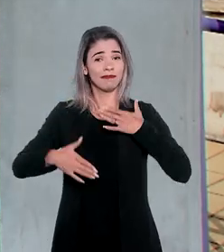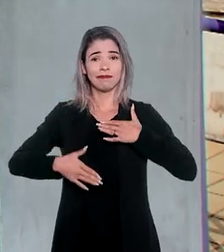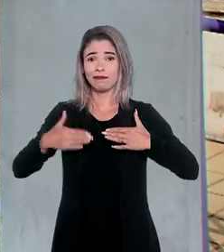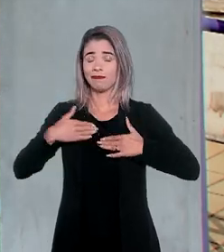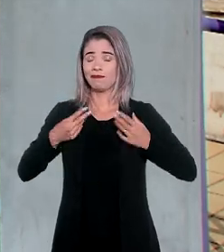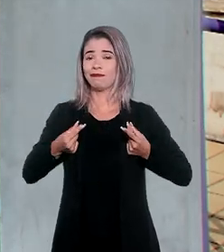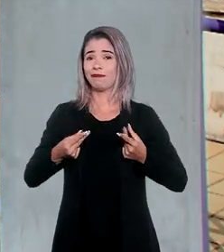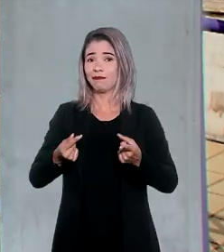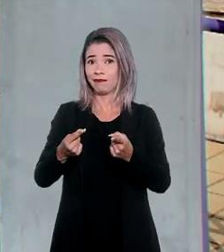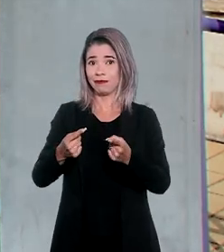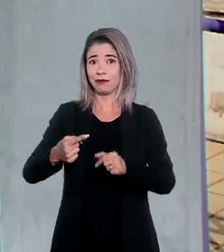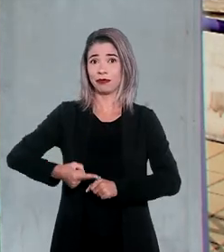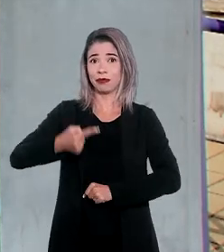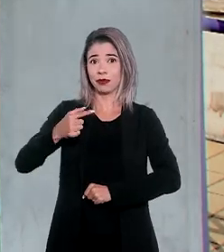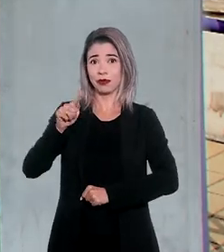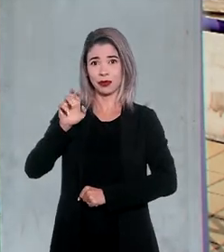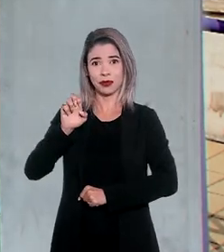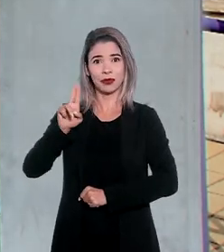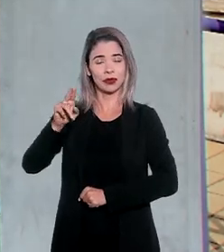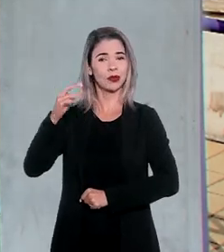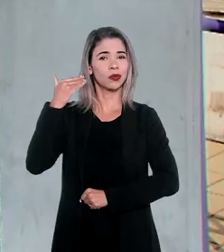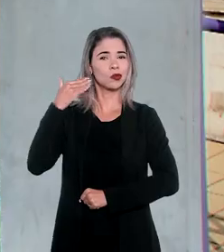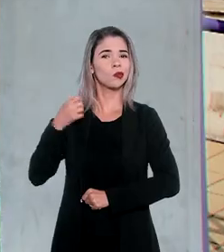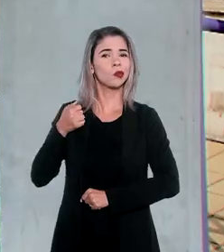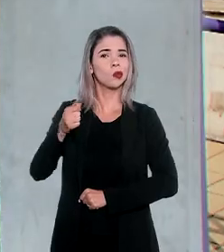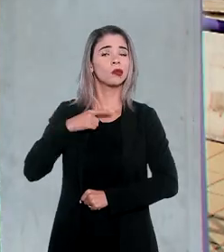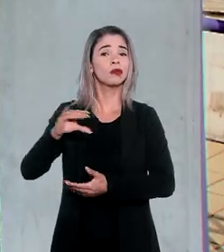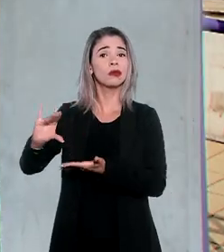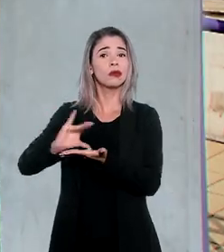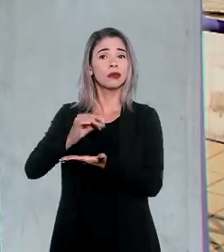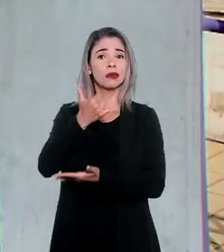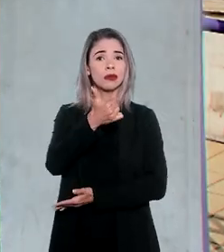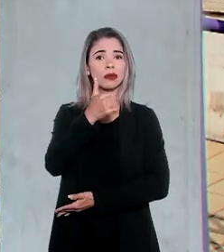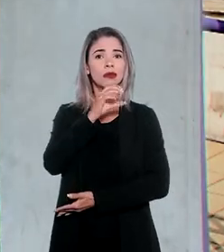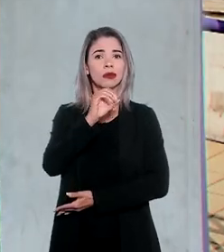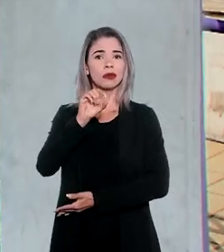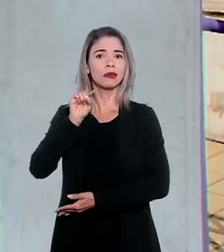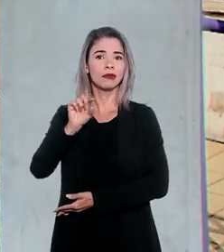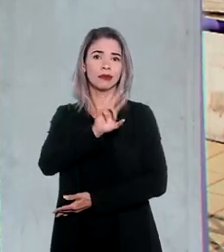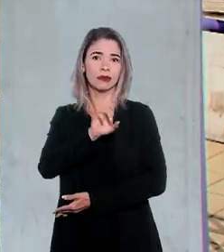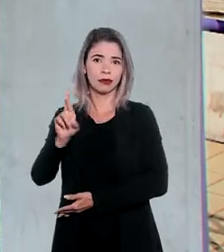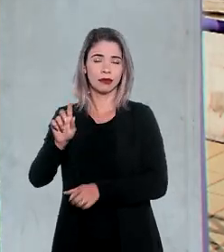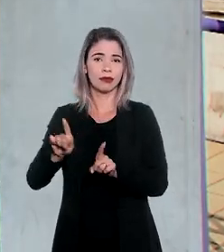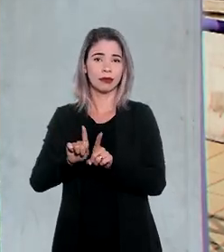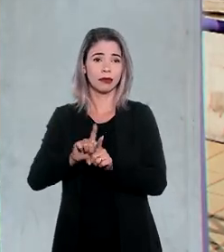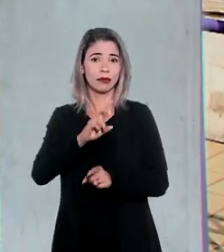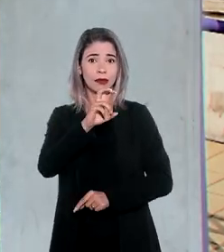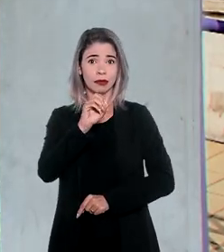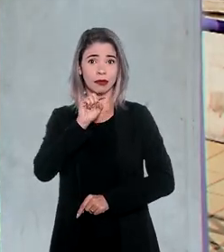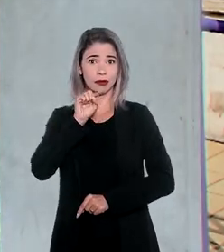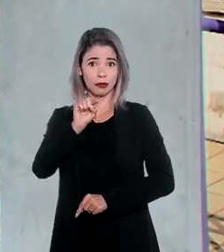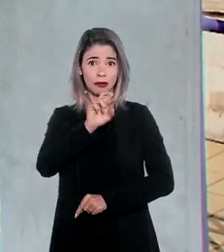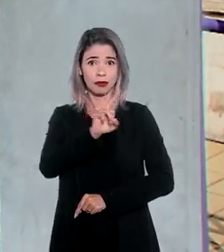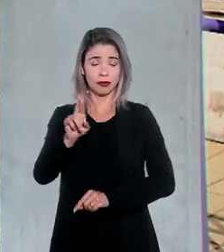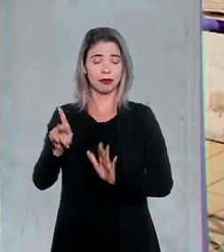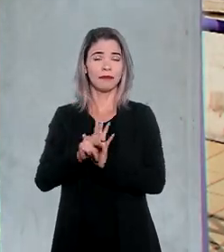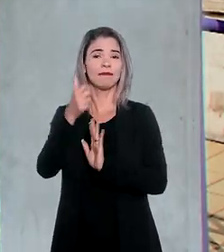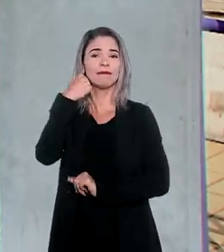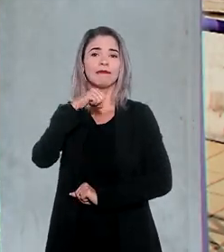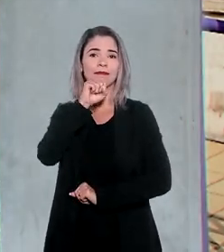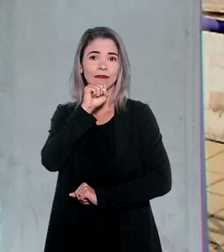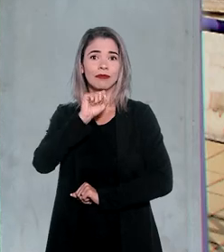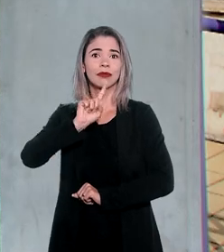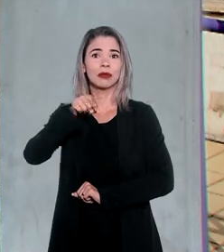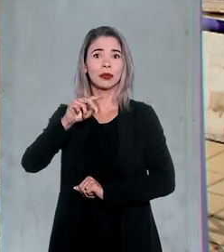permanentes. Em primeiro grau, o juiz fixou danos morais em R 100 mil para a criança e R 50 mil para a mãe. O valor